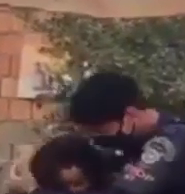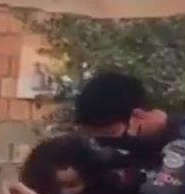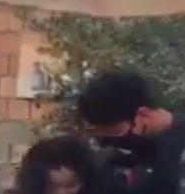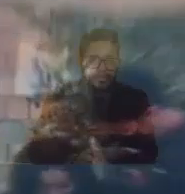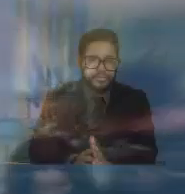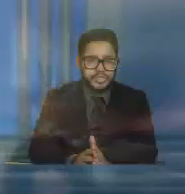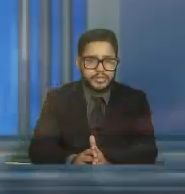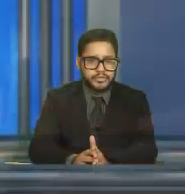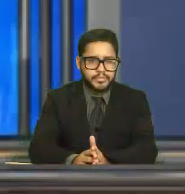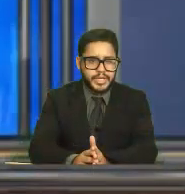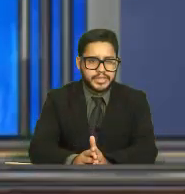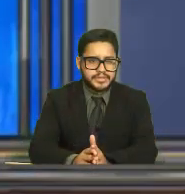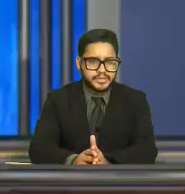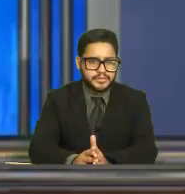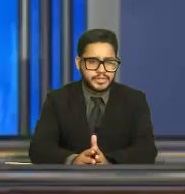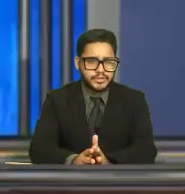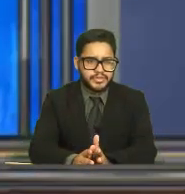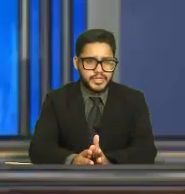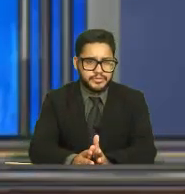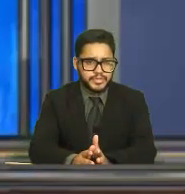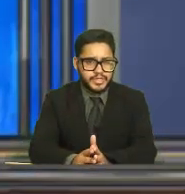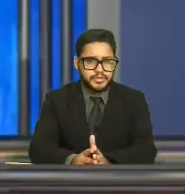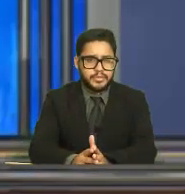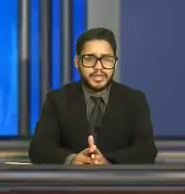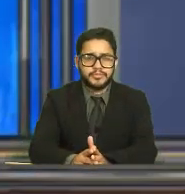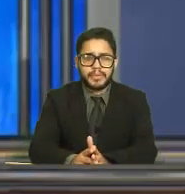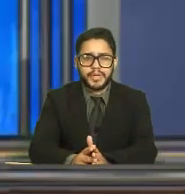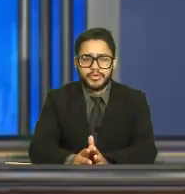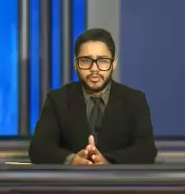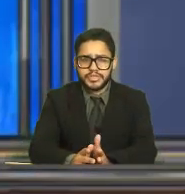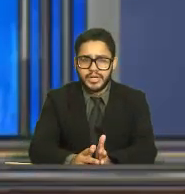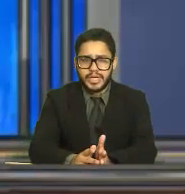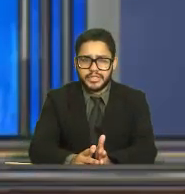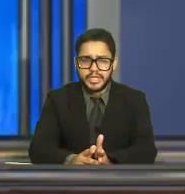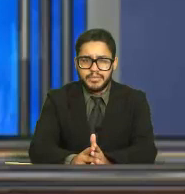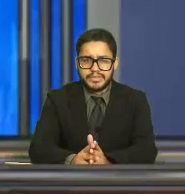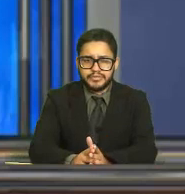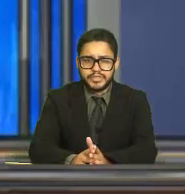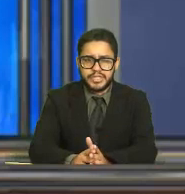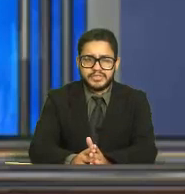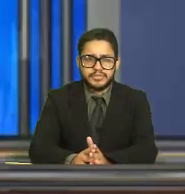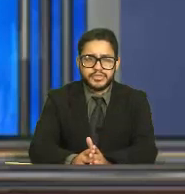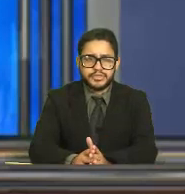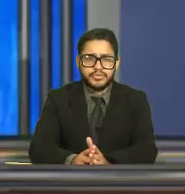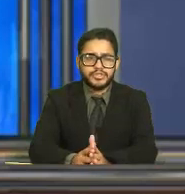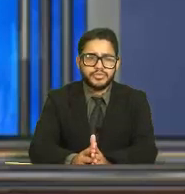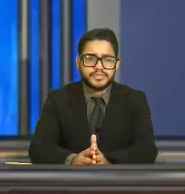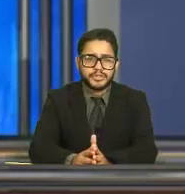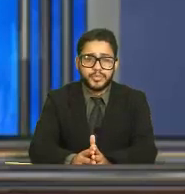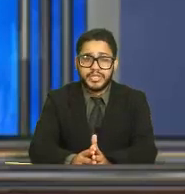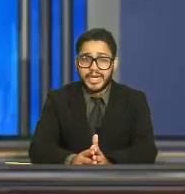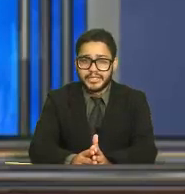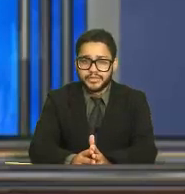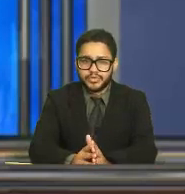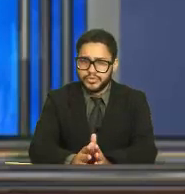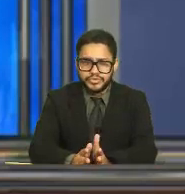Hoje o Diário Oficial da União completa 159 anos Ele não é mais um papel como antigamente Mas as suas